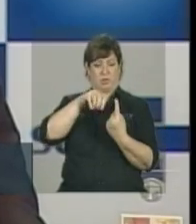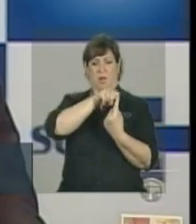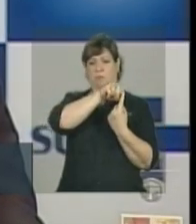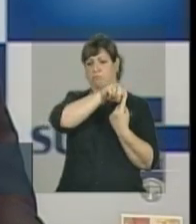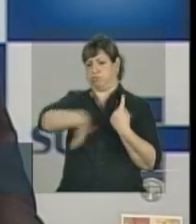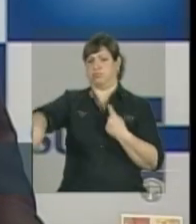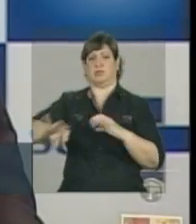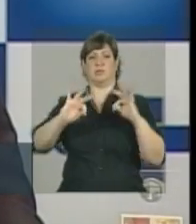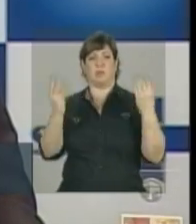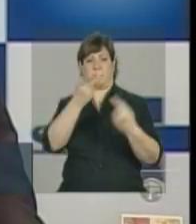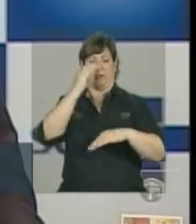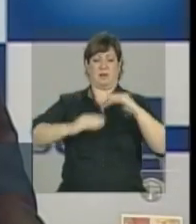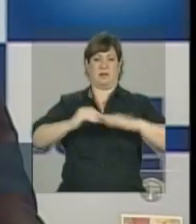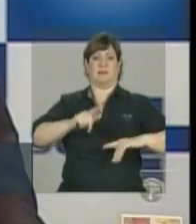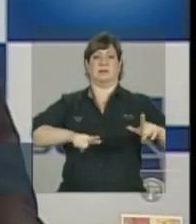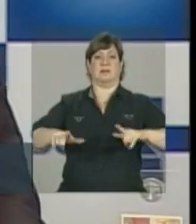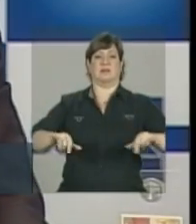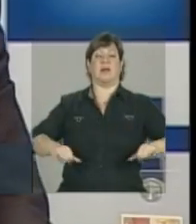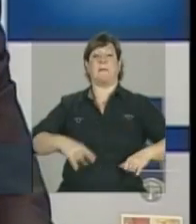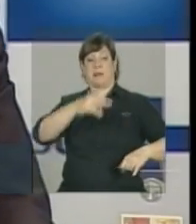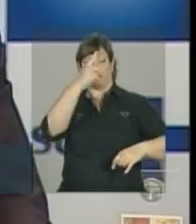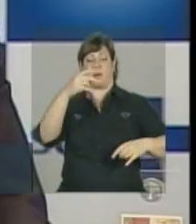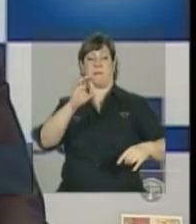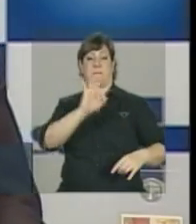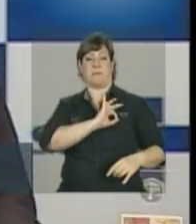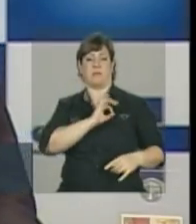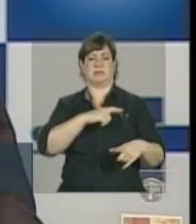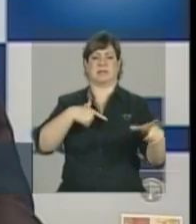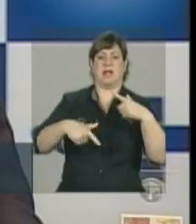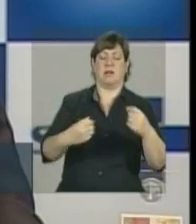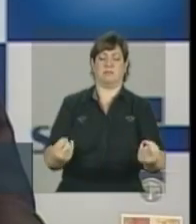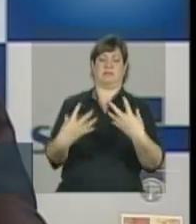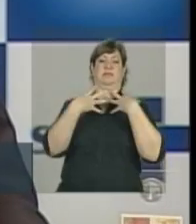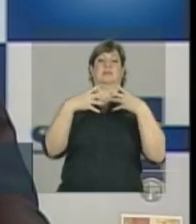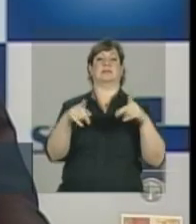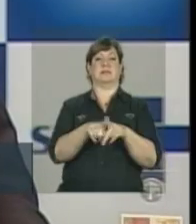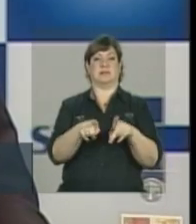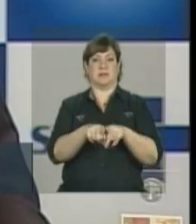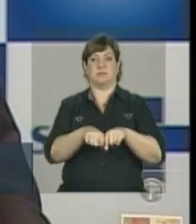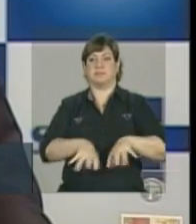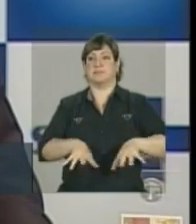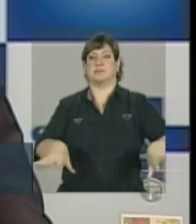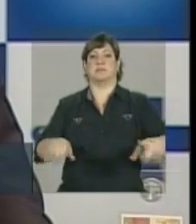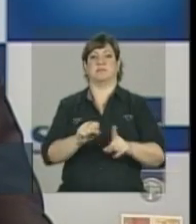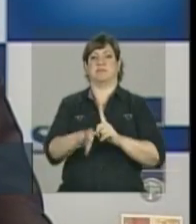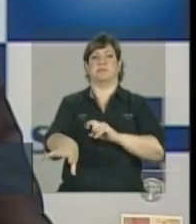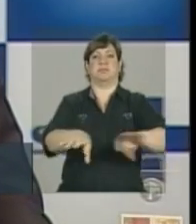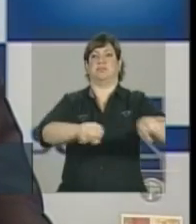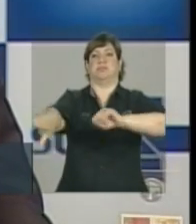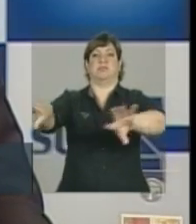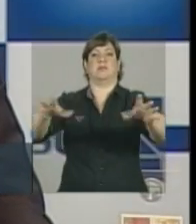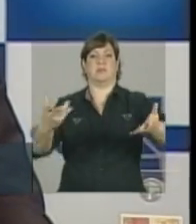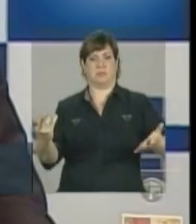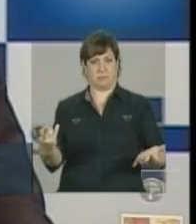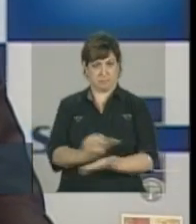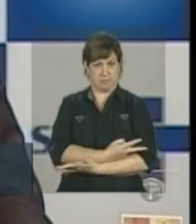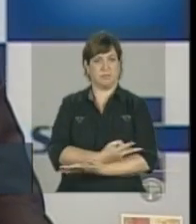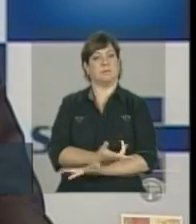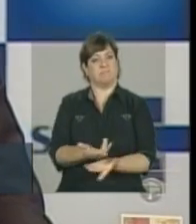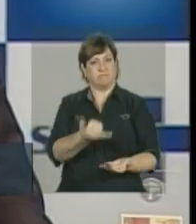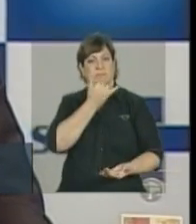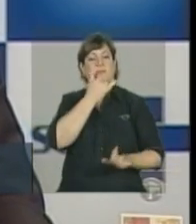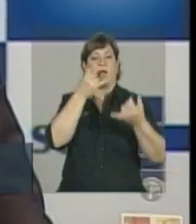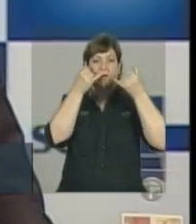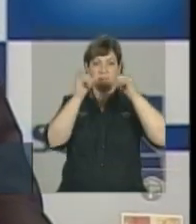trabalhadores que trabalham lá e com isso podem ser agentes de transmissão para outras regiões